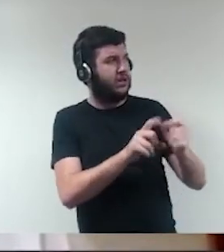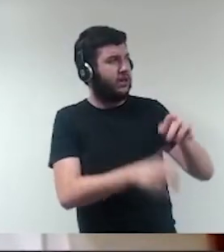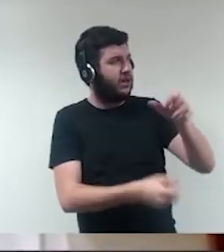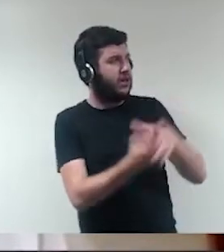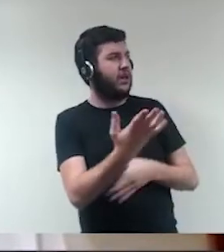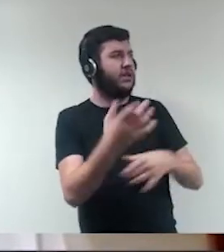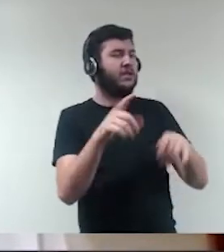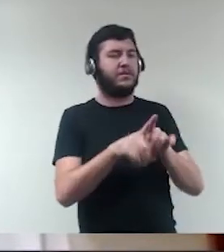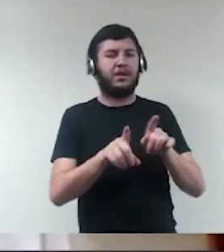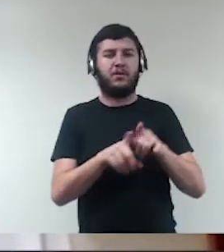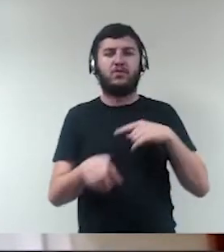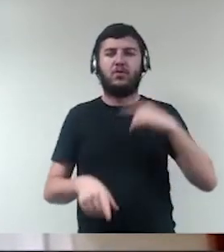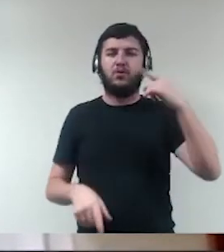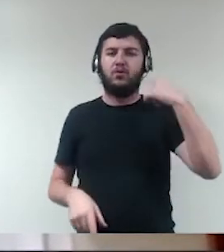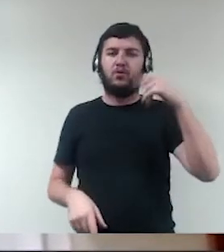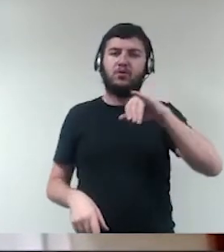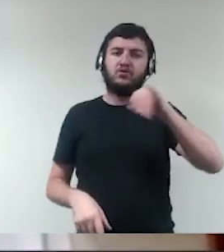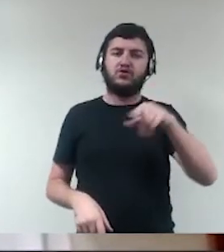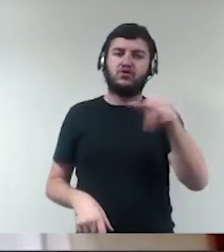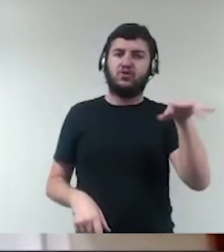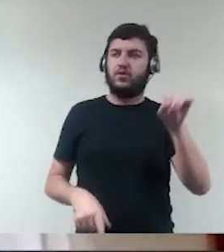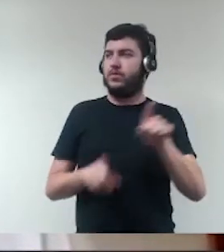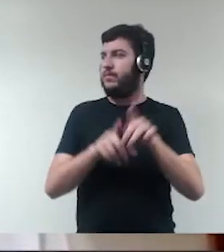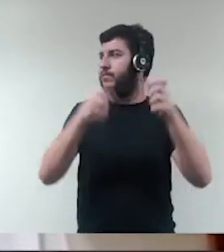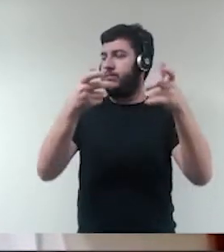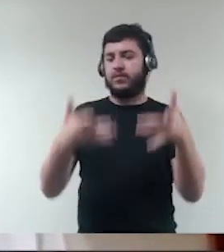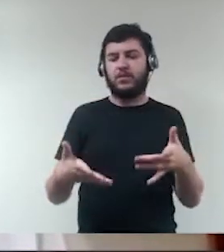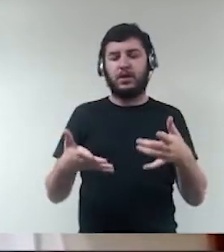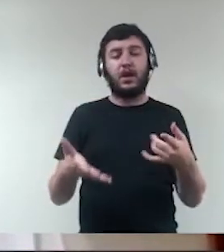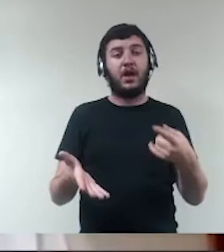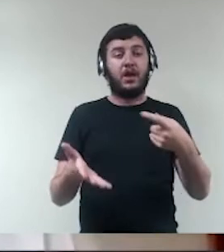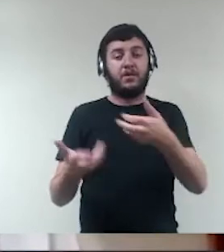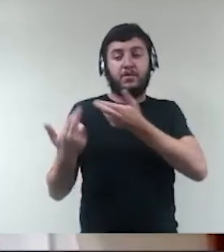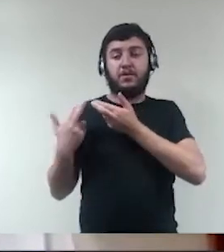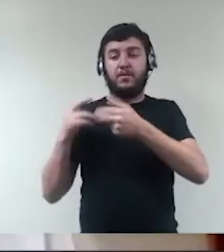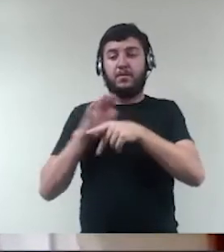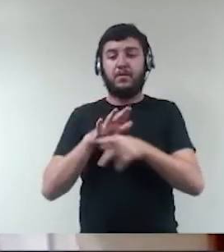como o doutor João colocou, a lei de ação popular talvez seja o primeiro